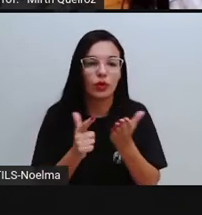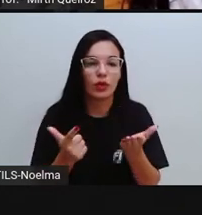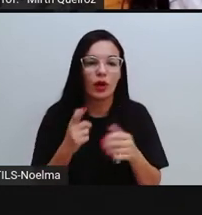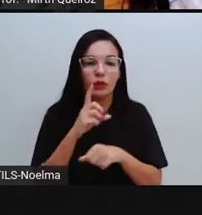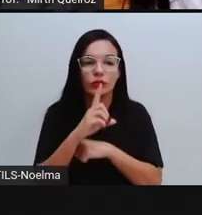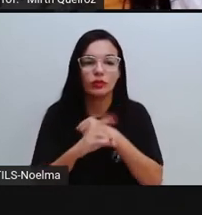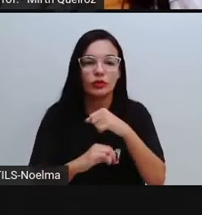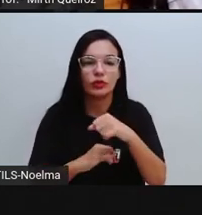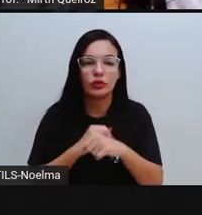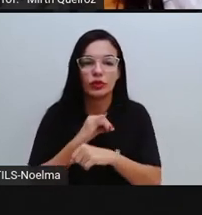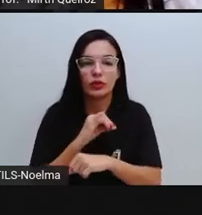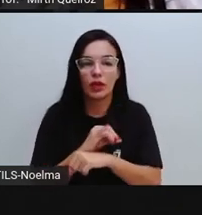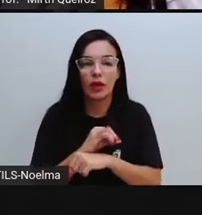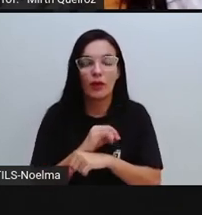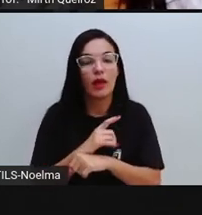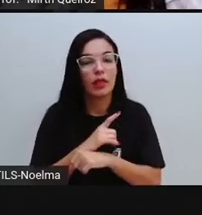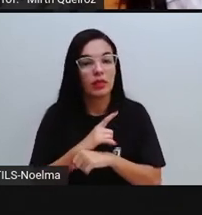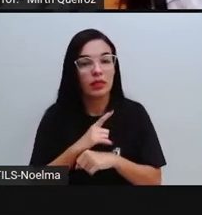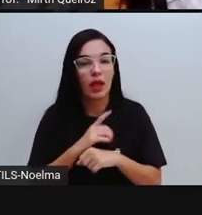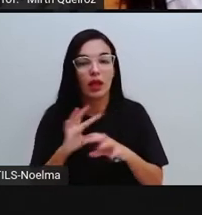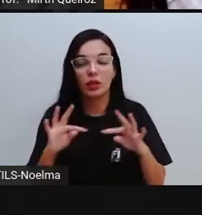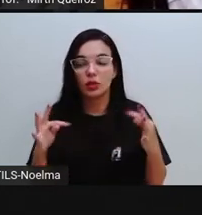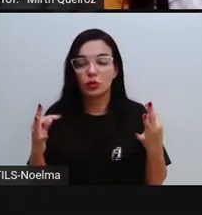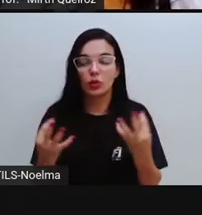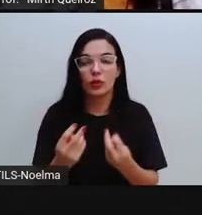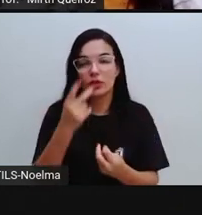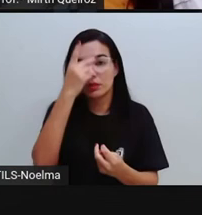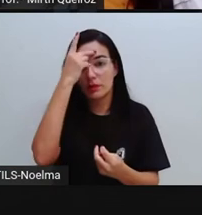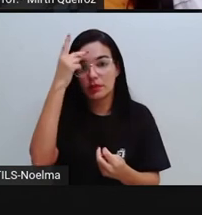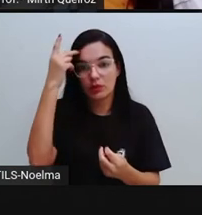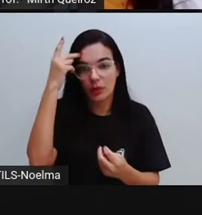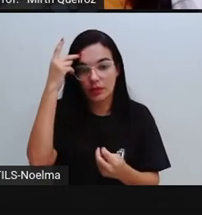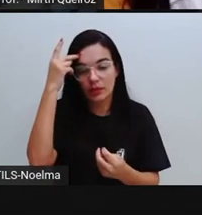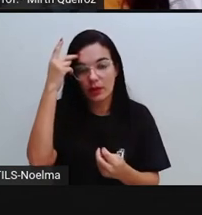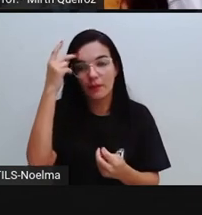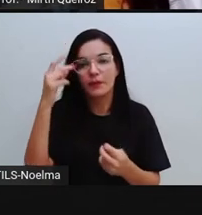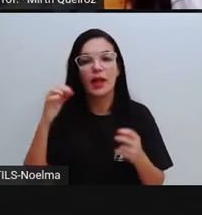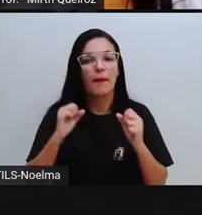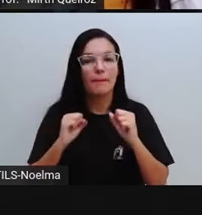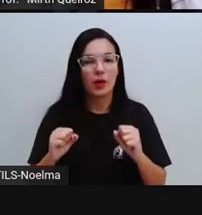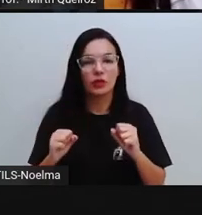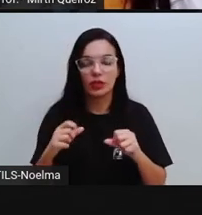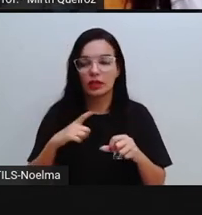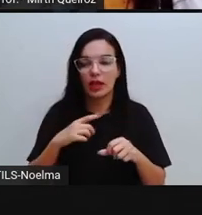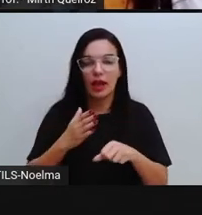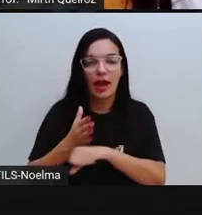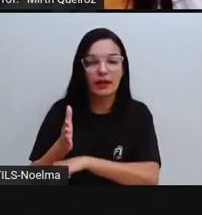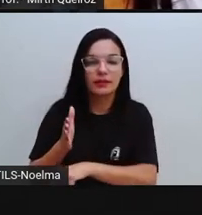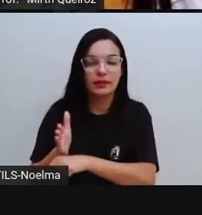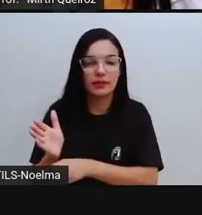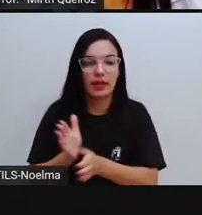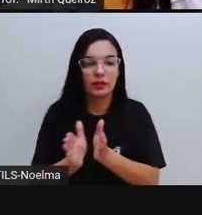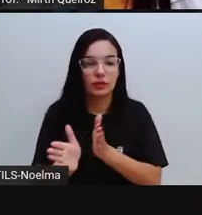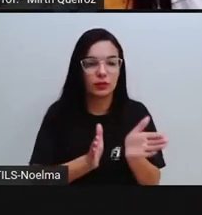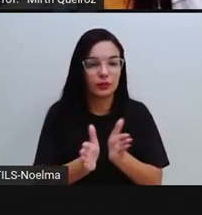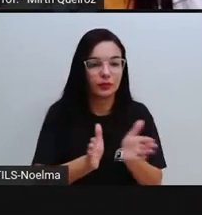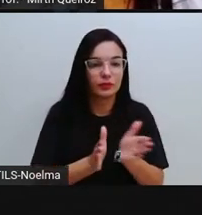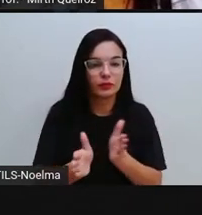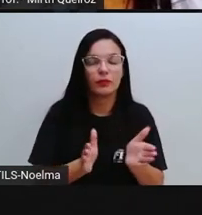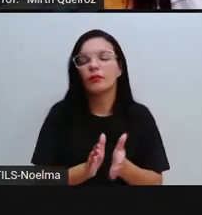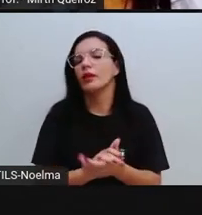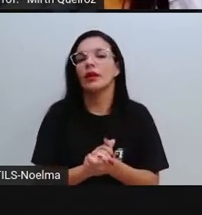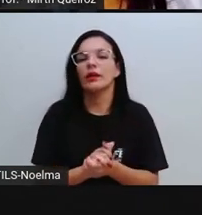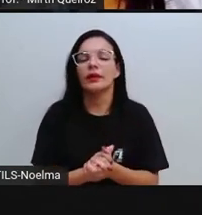ele vai permitir a participação de todos, ao contrário do jornal impresso, é em relação ao engajamento das pessoas com o